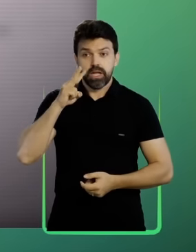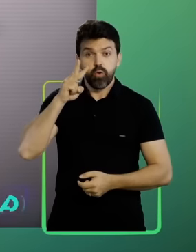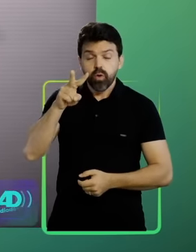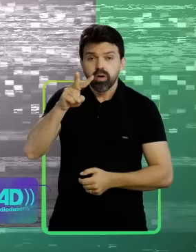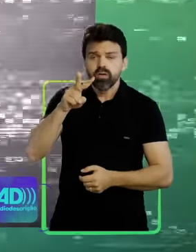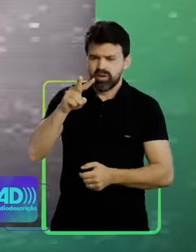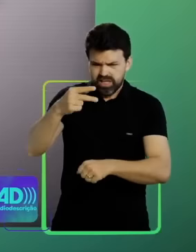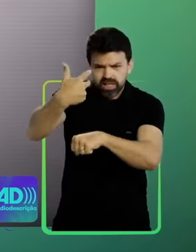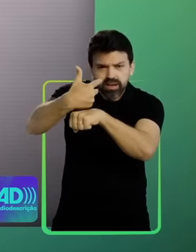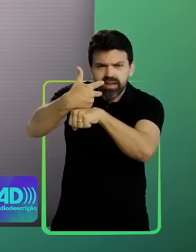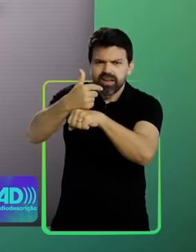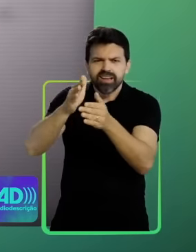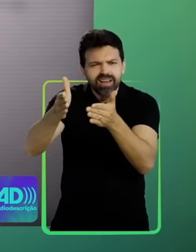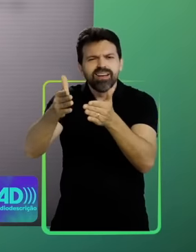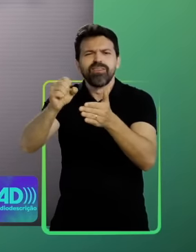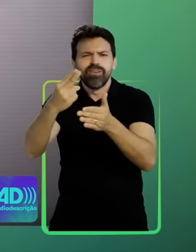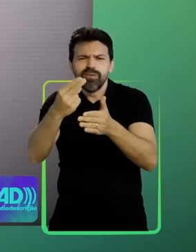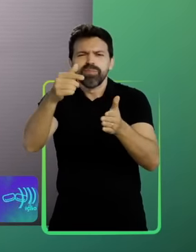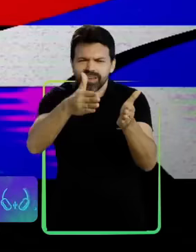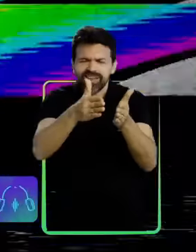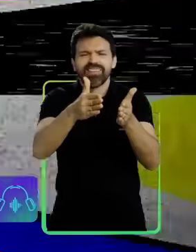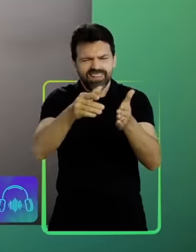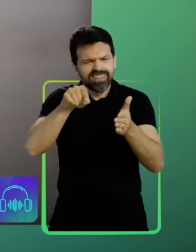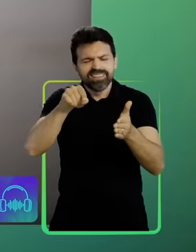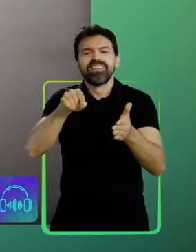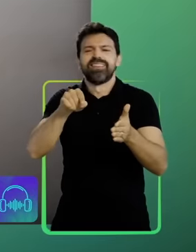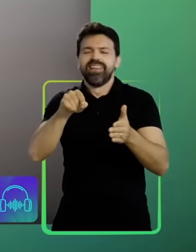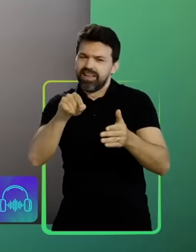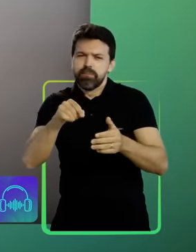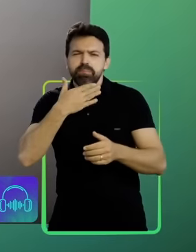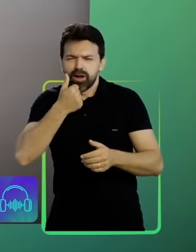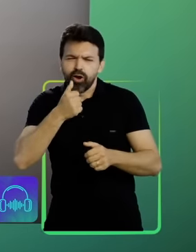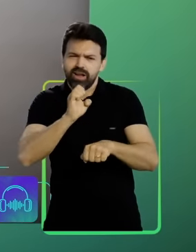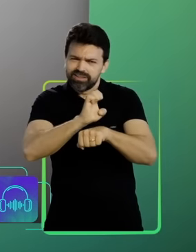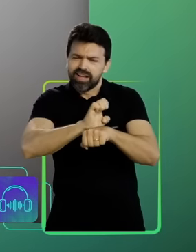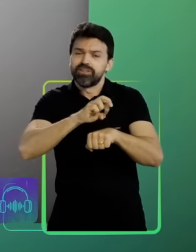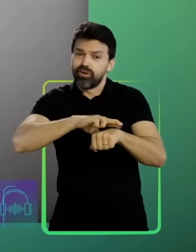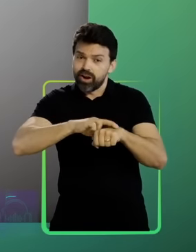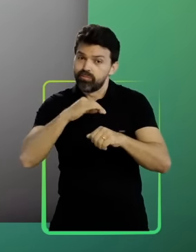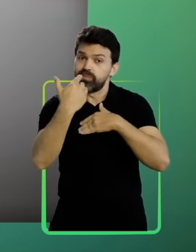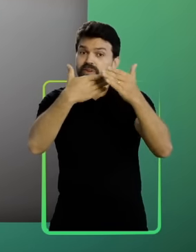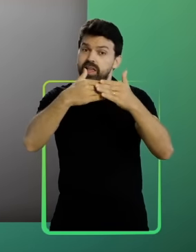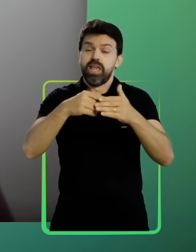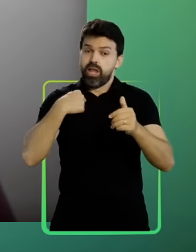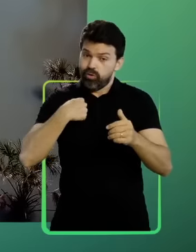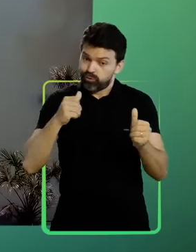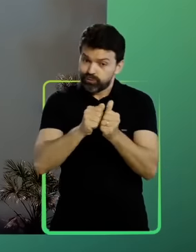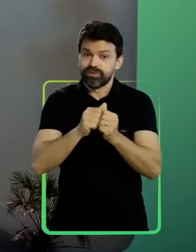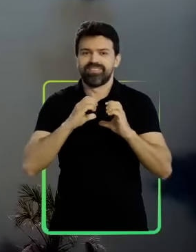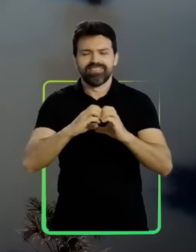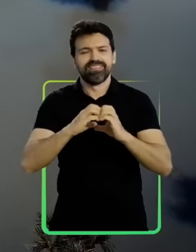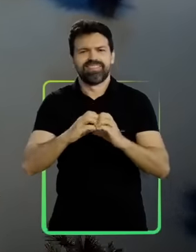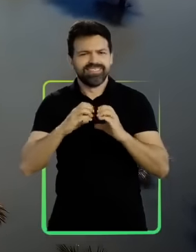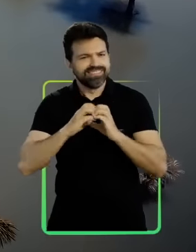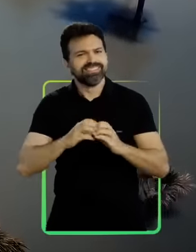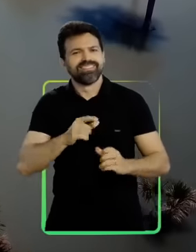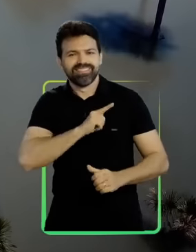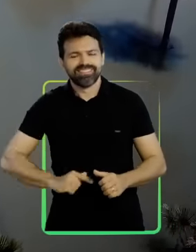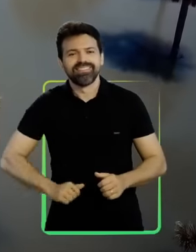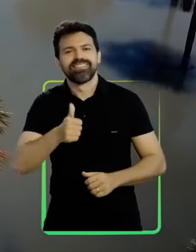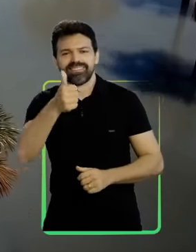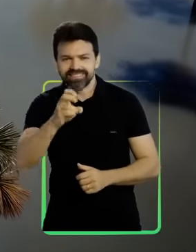Eu olho esse grande ou pequeno? Esse grande, Bora melhorar o estado? Tô contigo, Tereza. Tereza